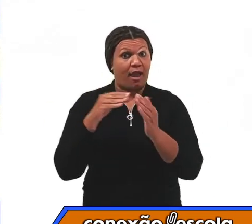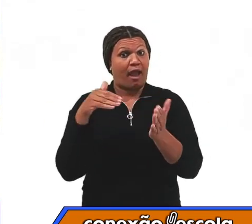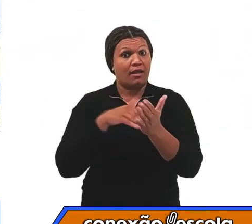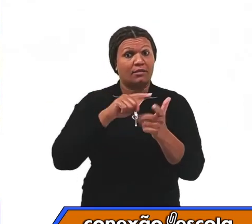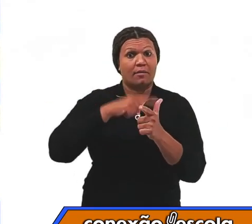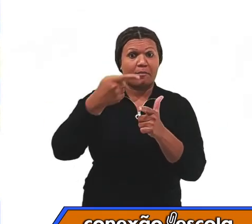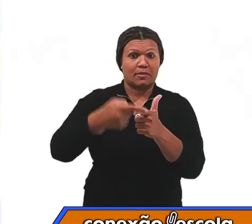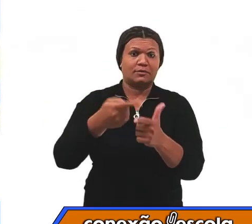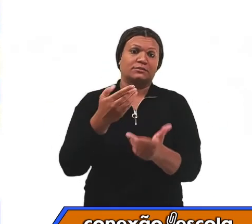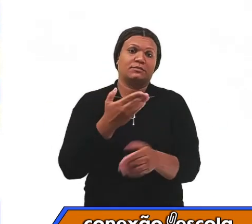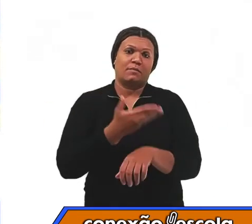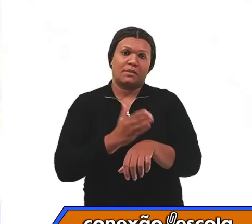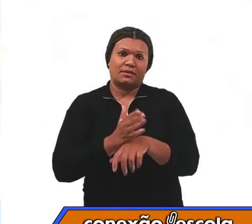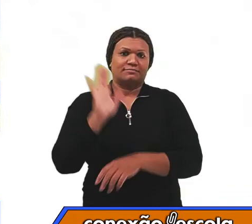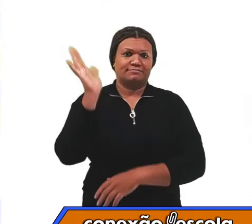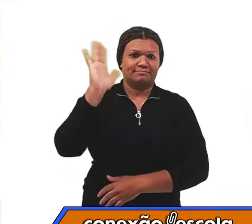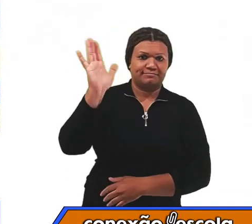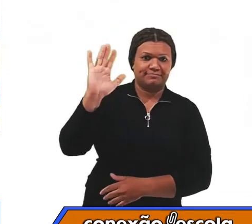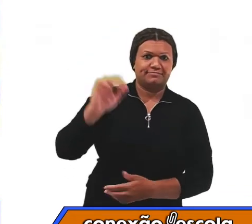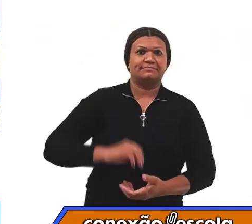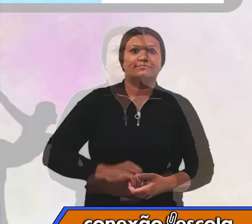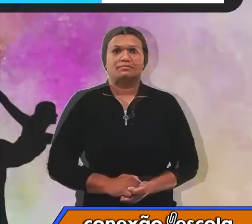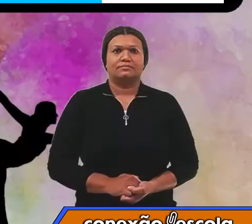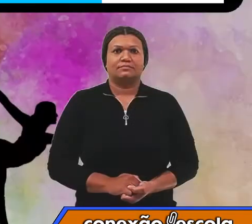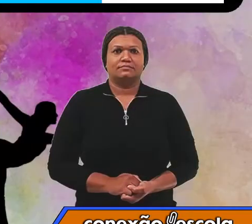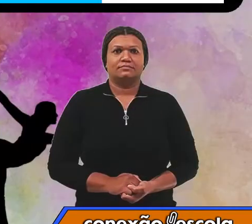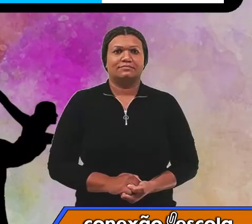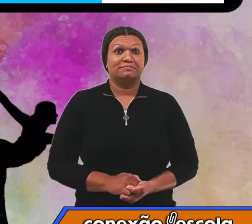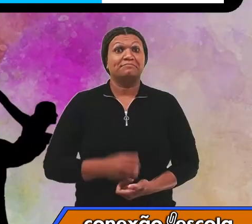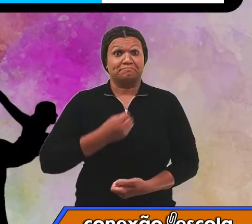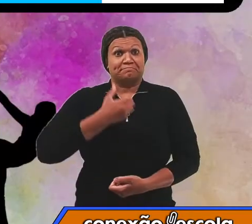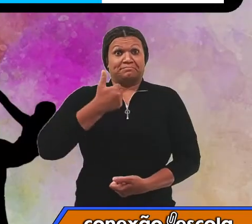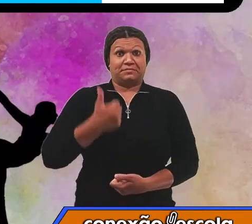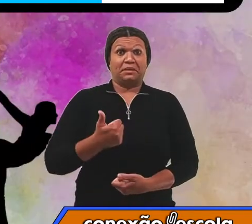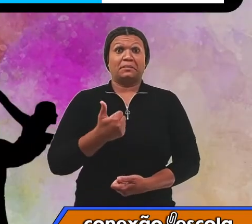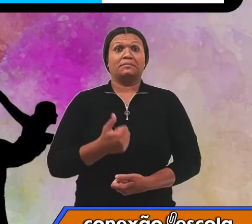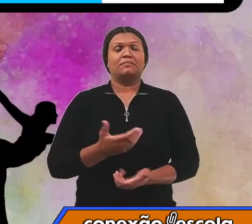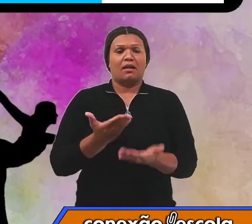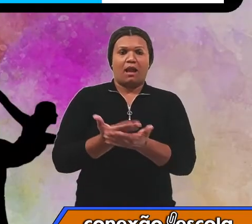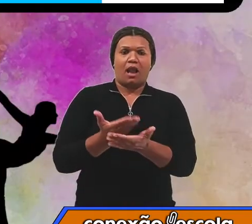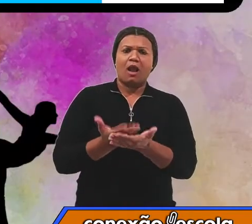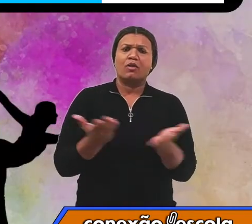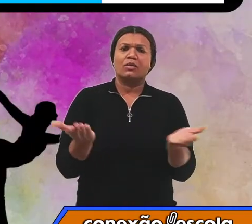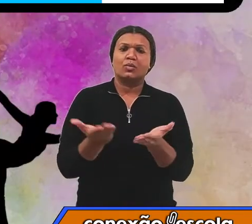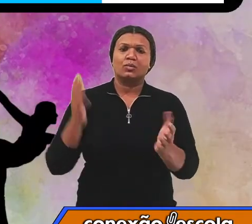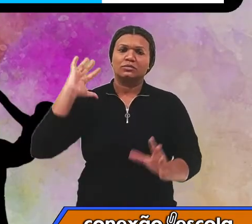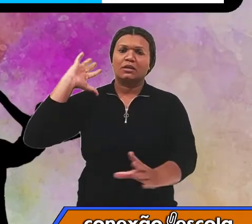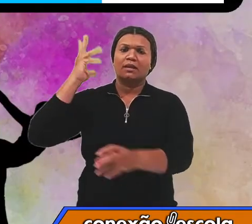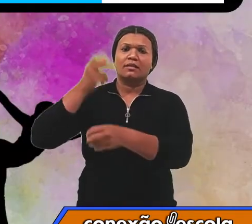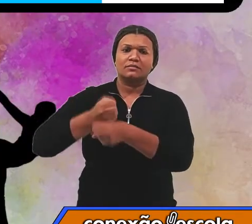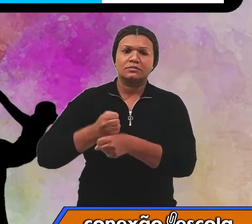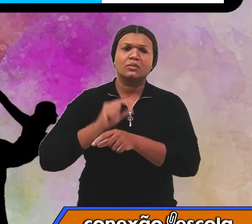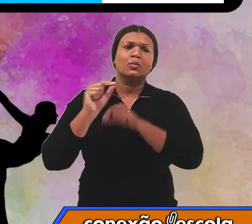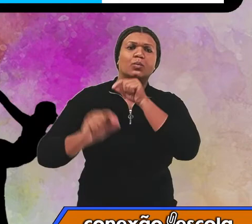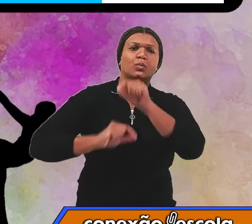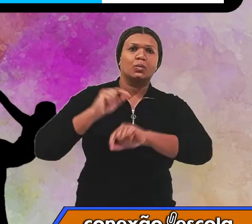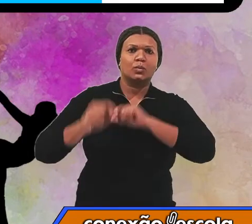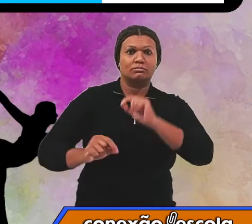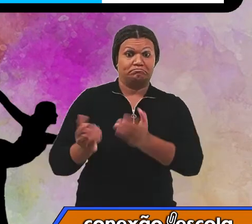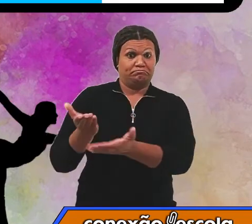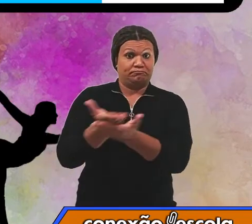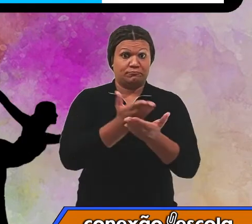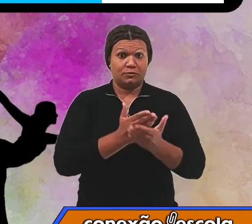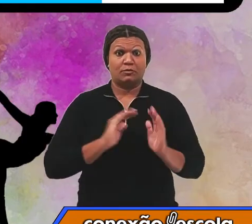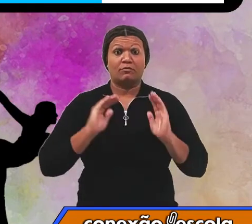prática, valeu? Tchau! Muito bem! E na aula de hoje, nós estudamos sobre a